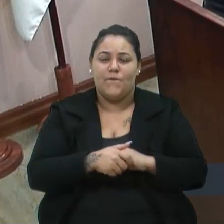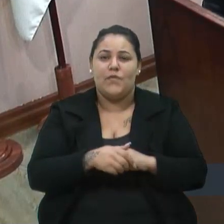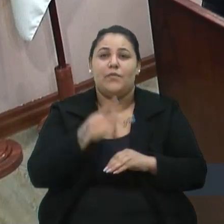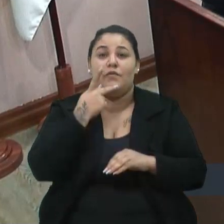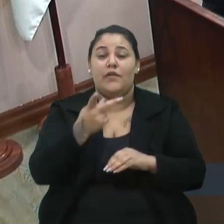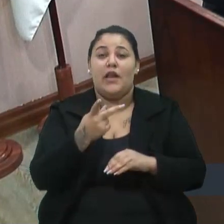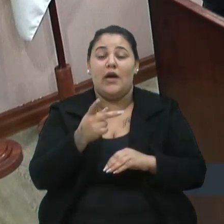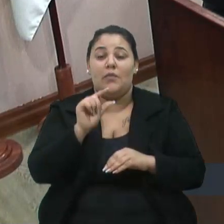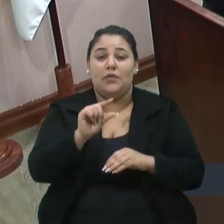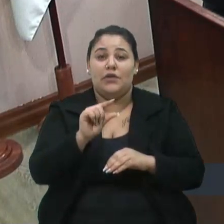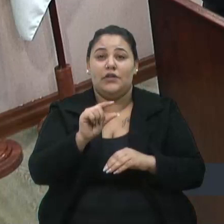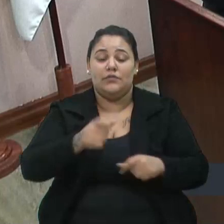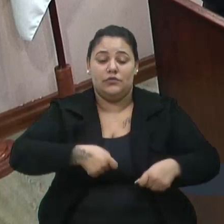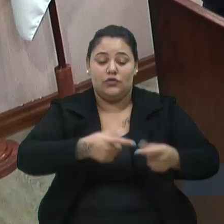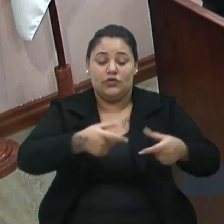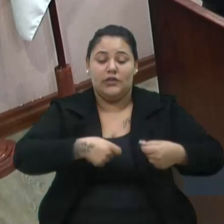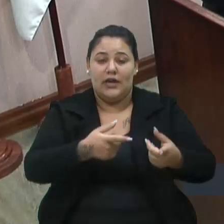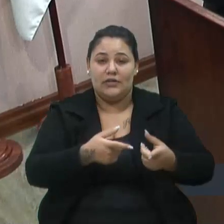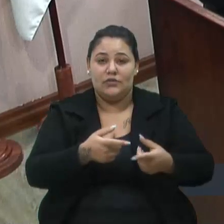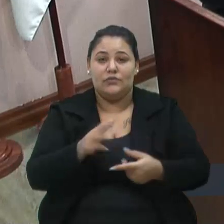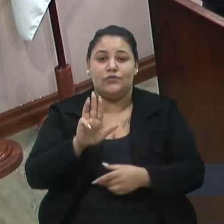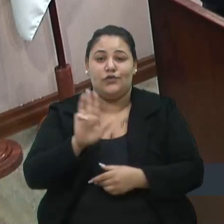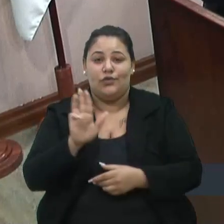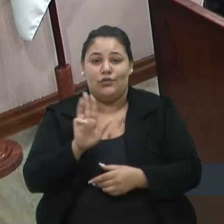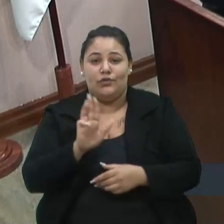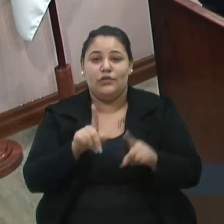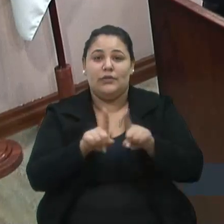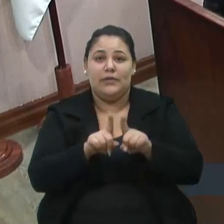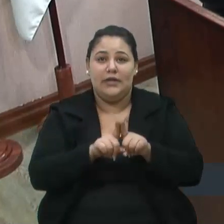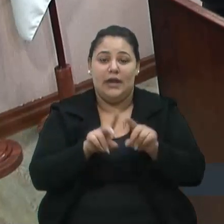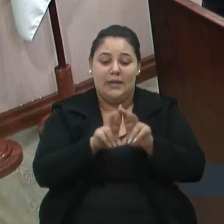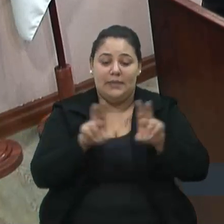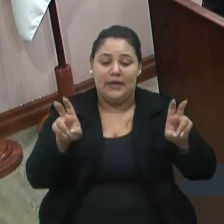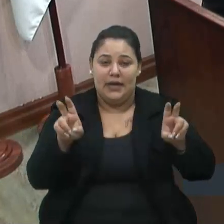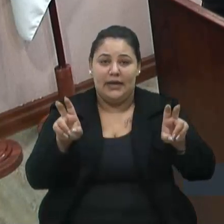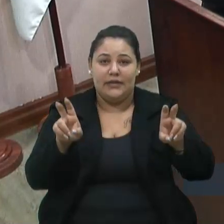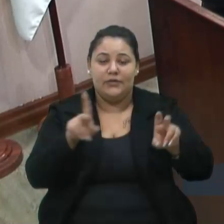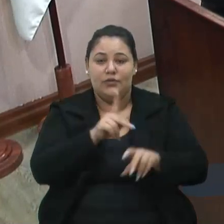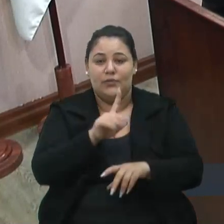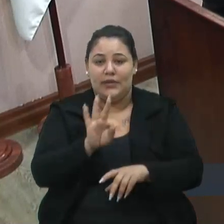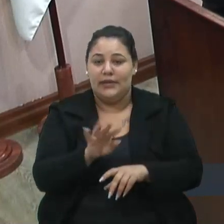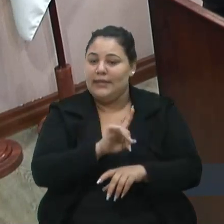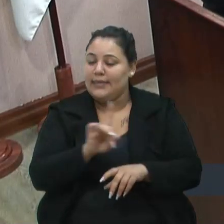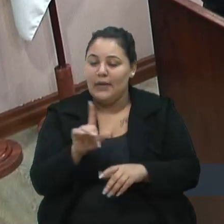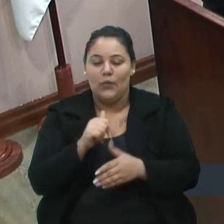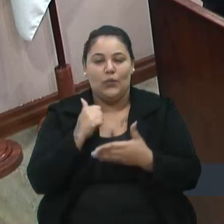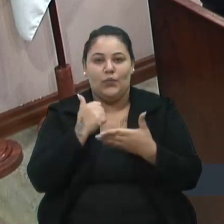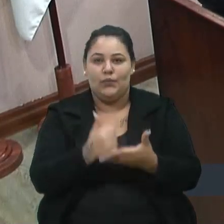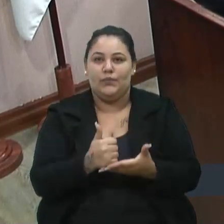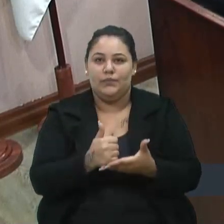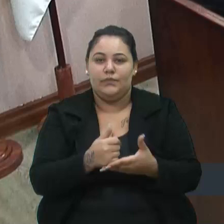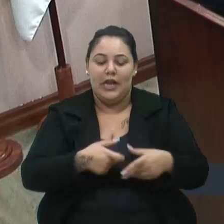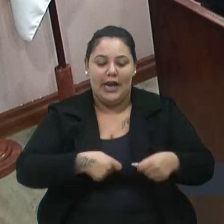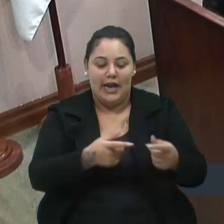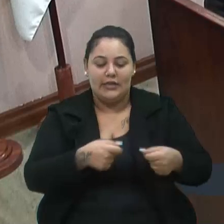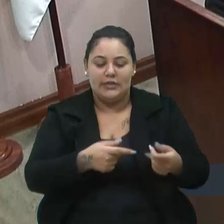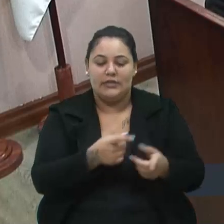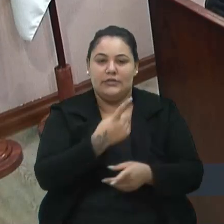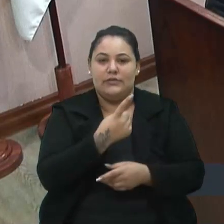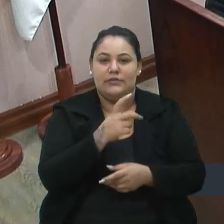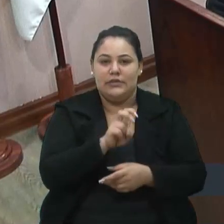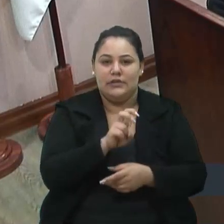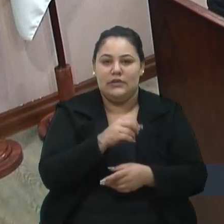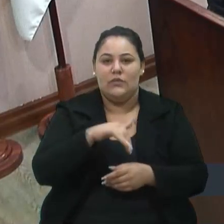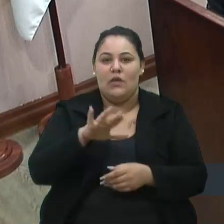Vamos falar um pouquinho dos gastos do desgoverno Lula, que também a bancada do PT não se defendeu, ele gastando em torno de 5